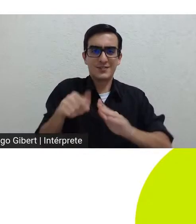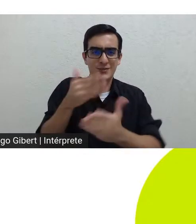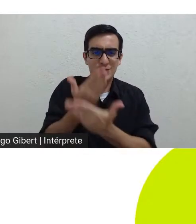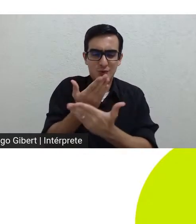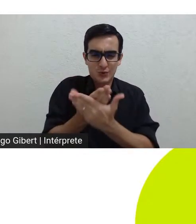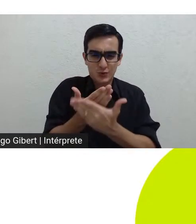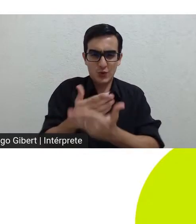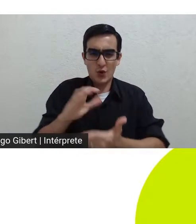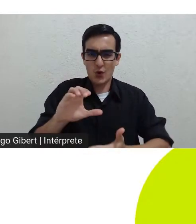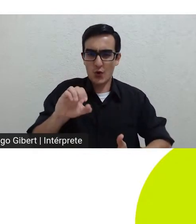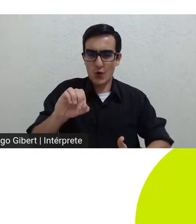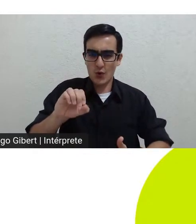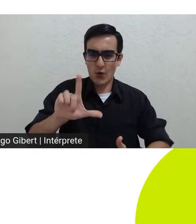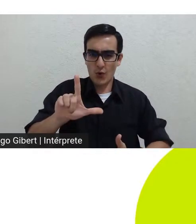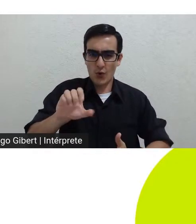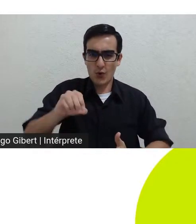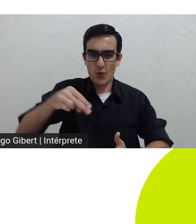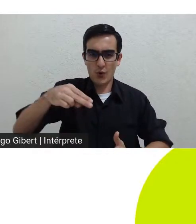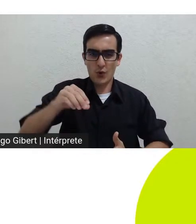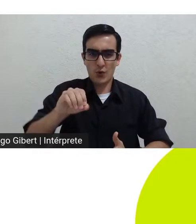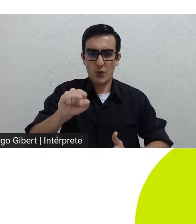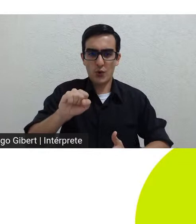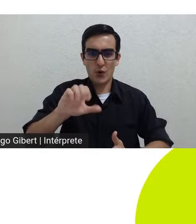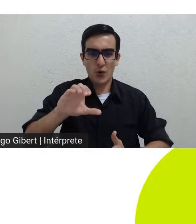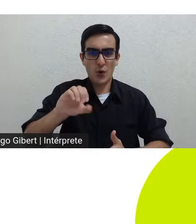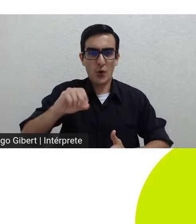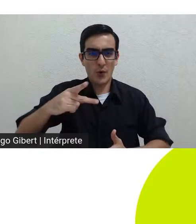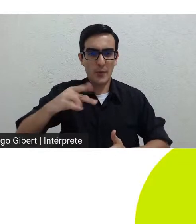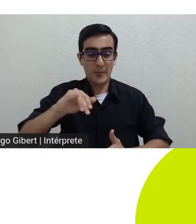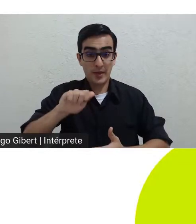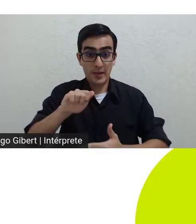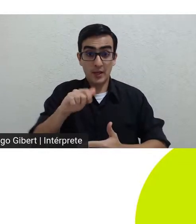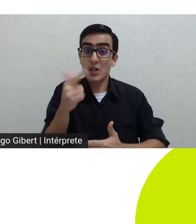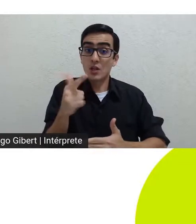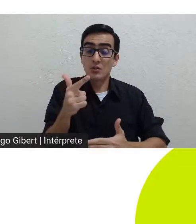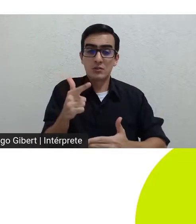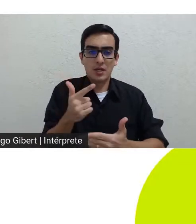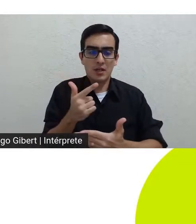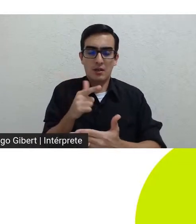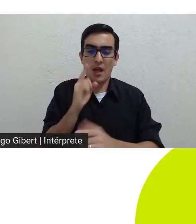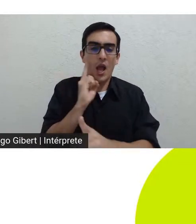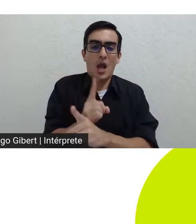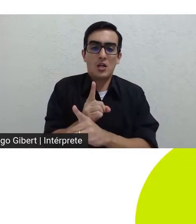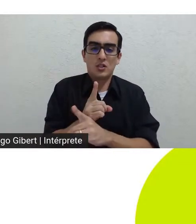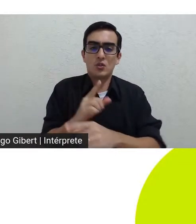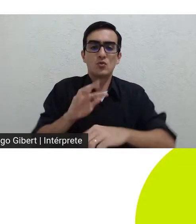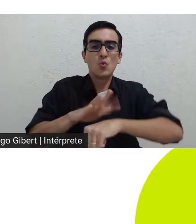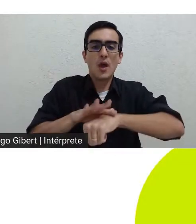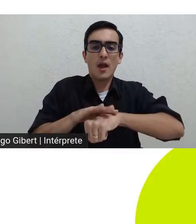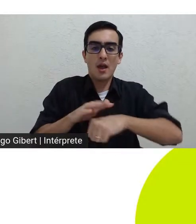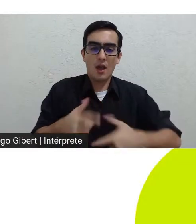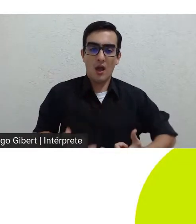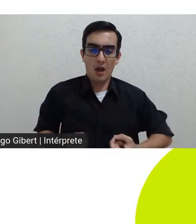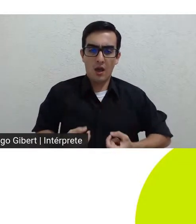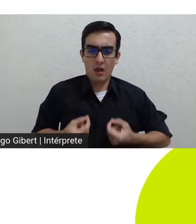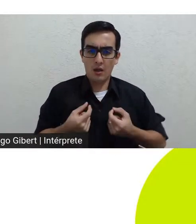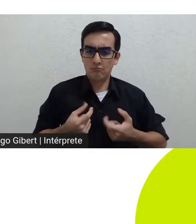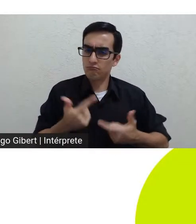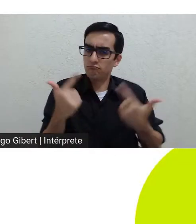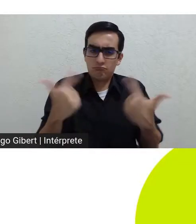cancerígenas não há sinais de nódulos cancerígenos em seu corpo